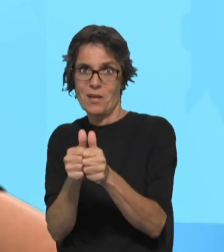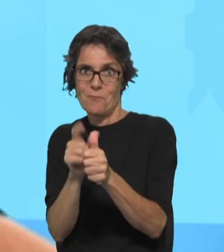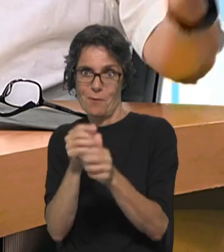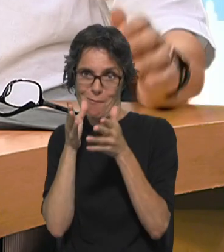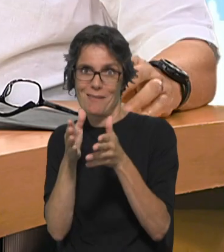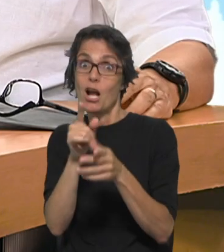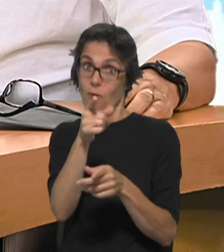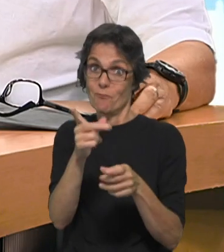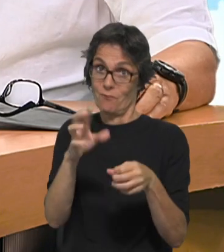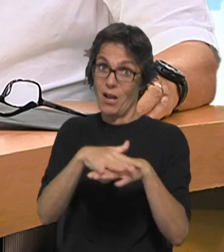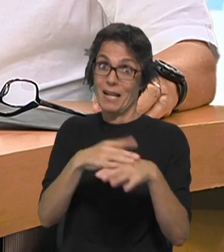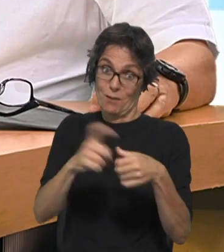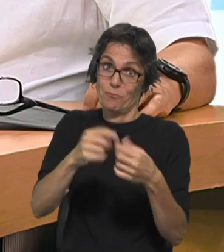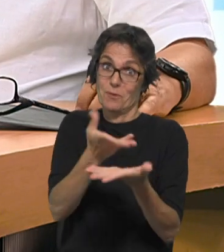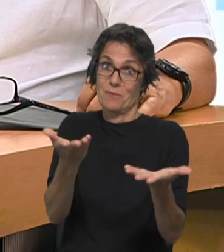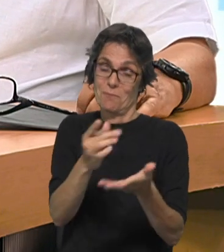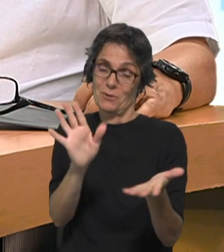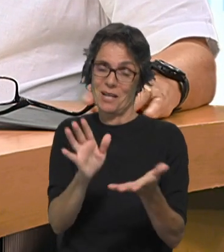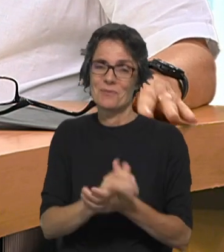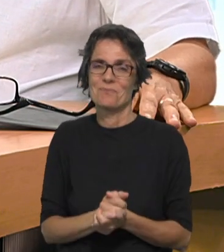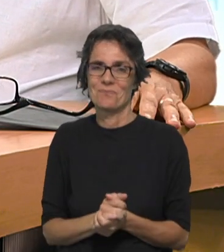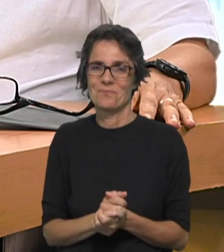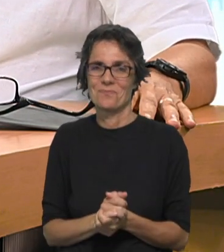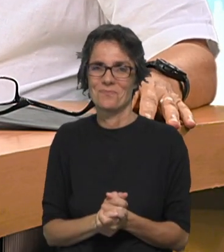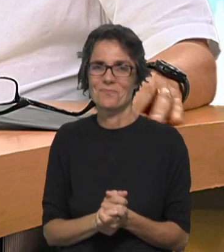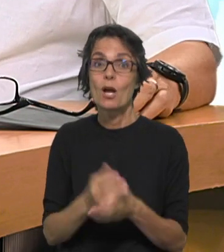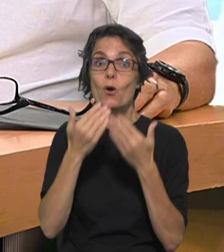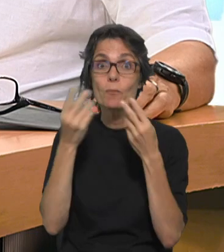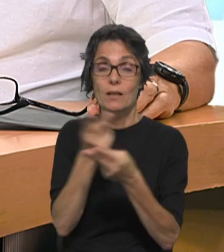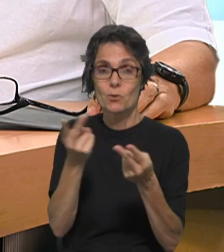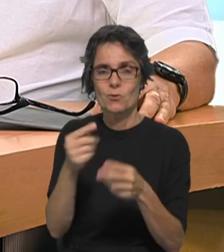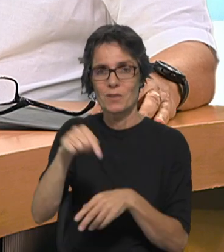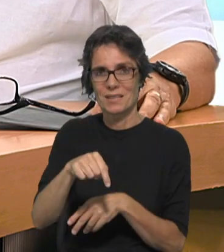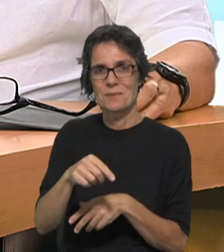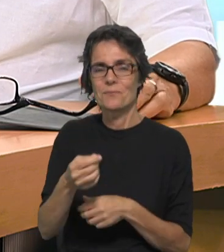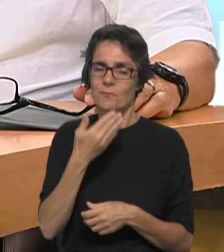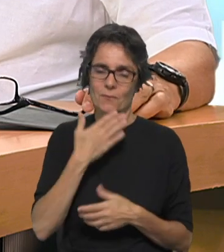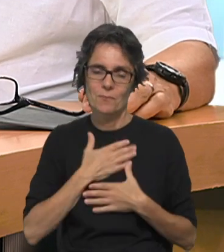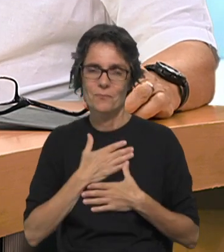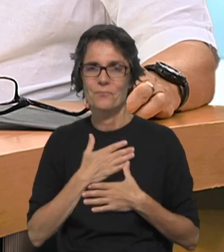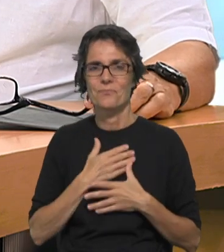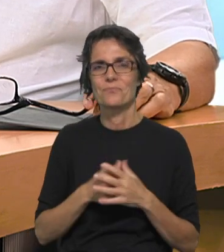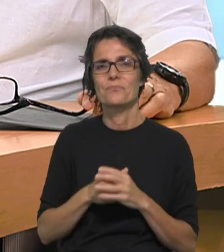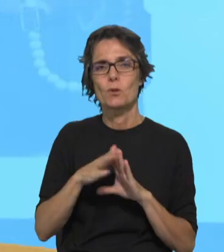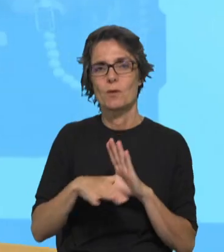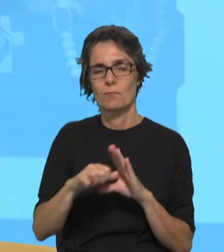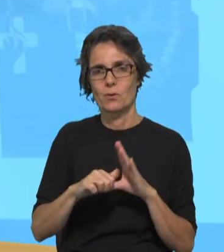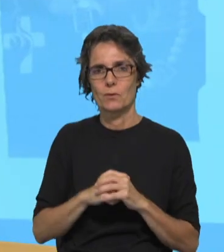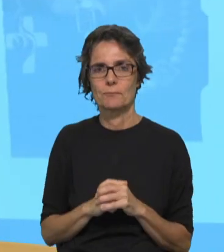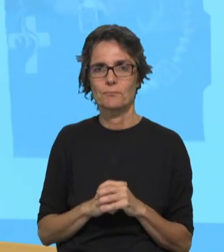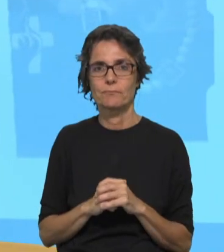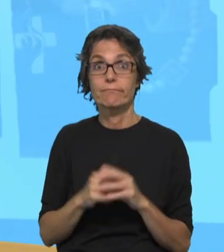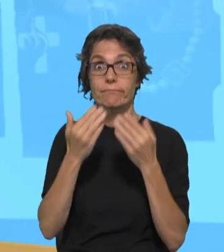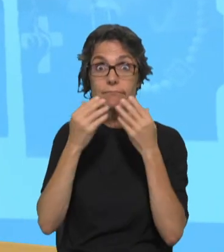Exato. São membros da rede. Claro. Sem dúvida. Muito obrigado pela vossa partilha e presença hoje aqui no nosso programa. A terminar,